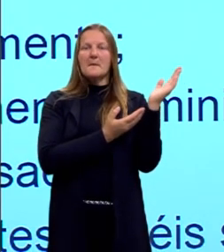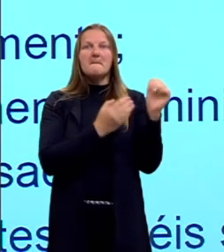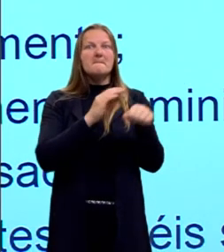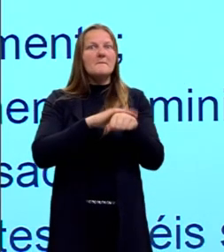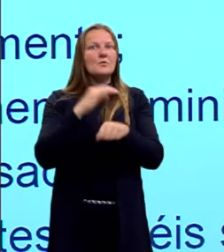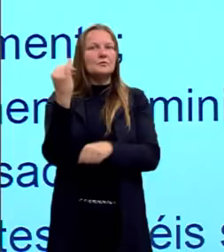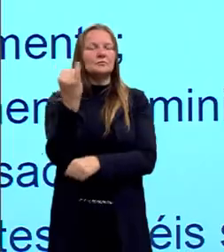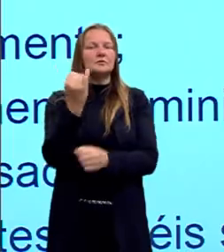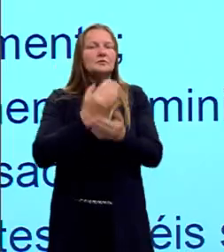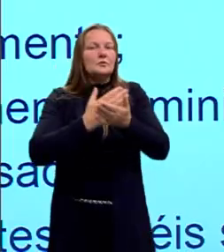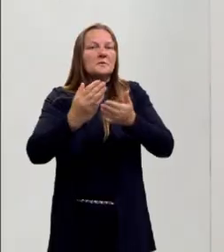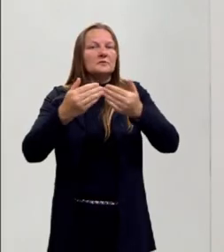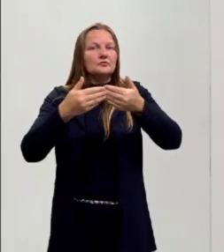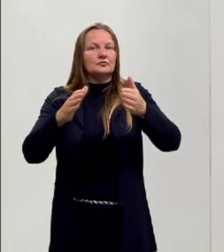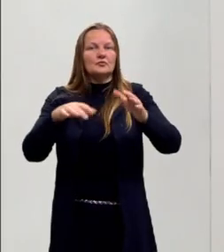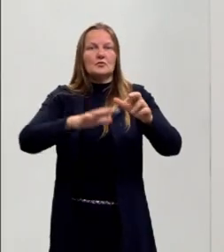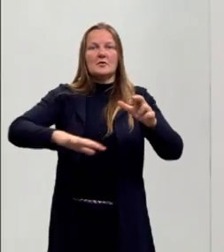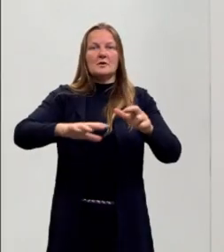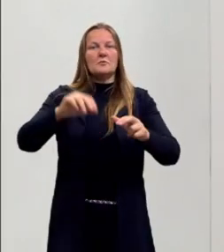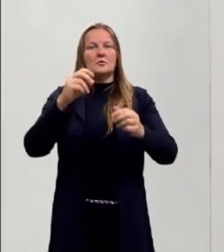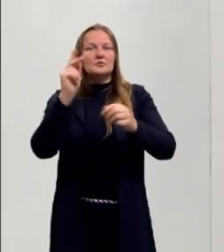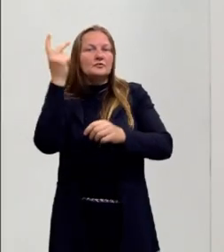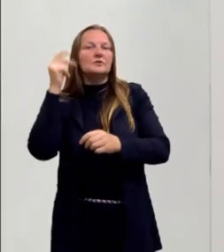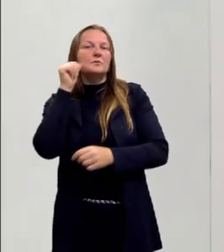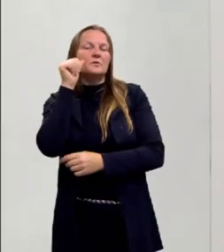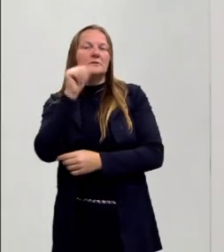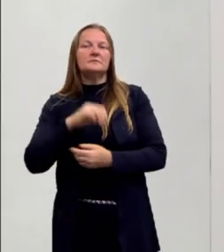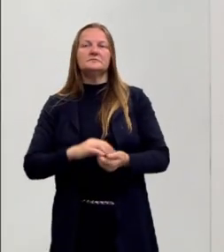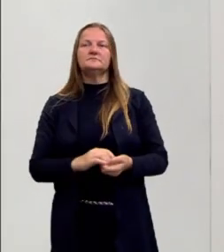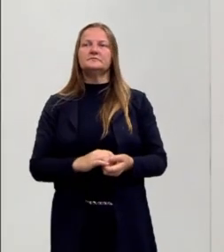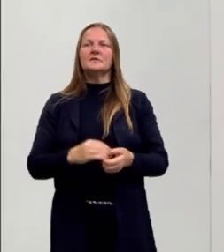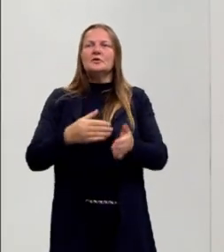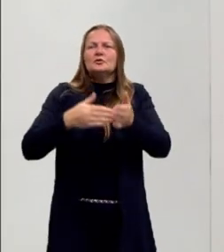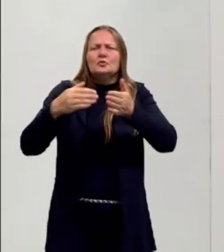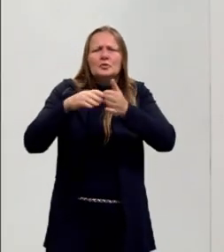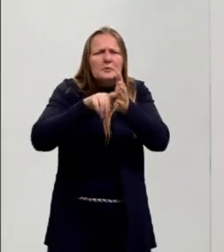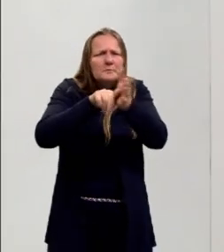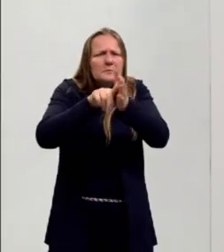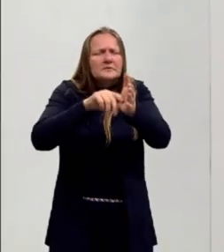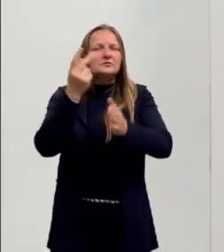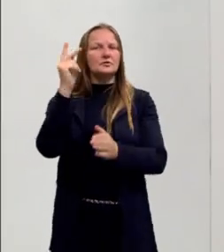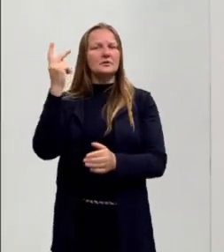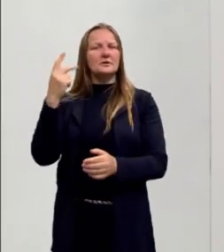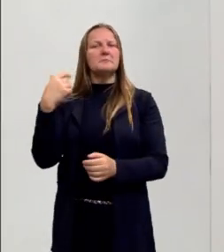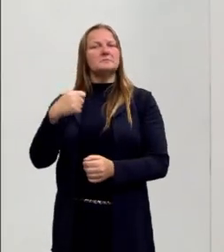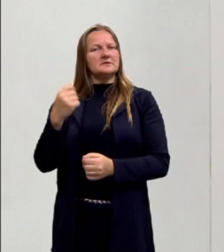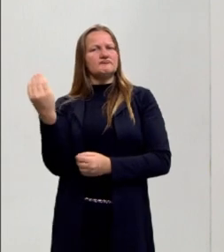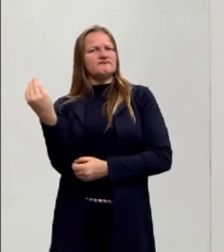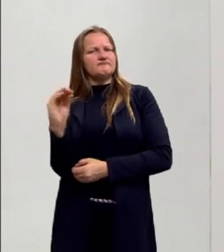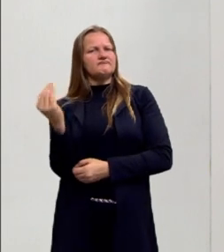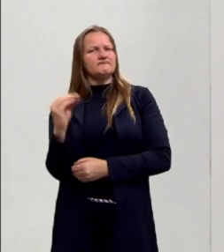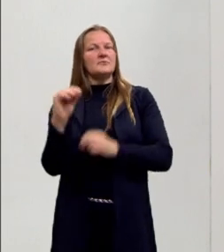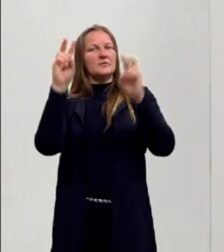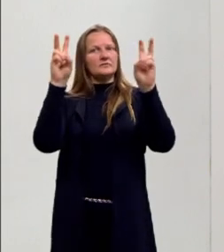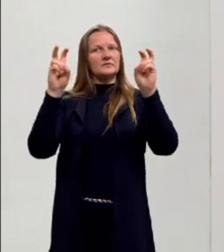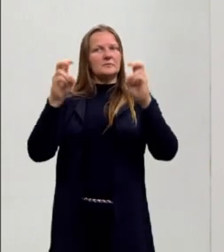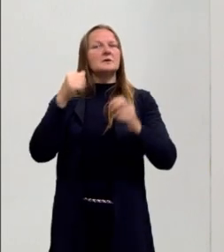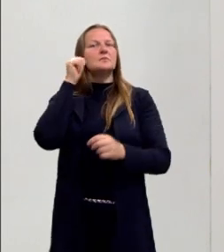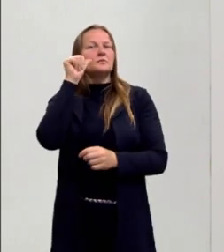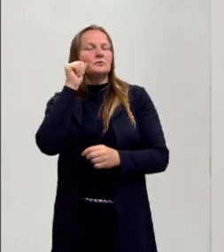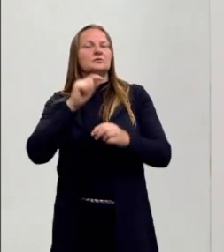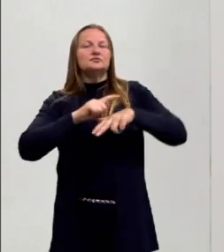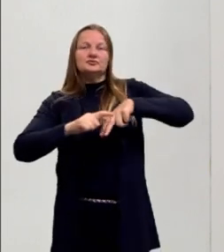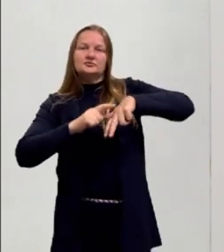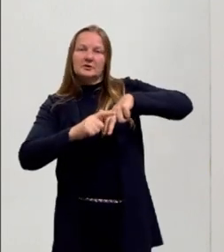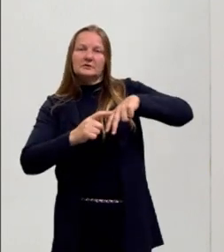início desse campo. Hoje em dia, gente já ressalta essa questão. Toda pesquisa histórica deveria abordar essas questões de